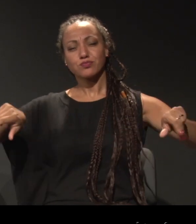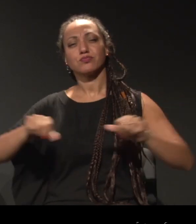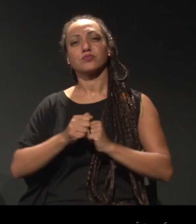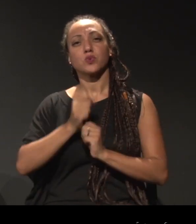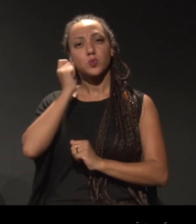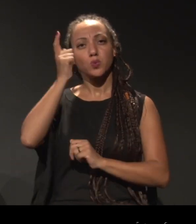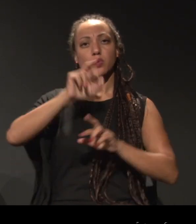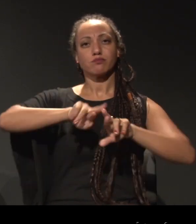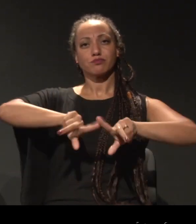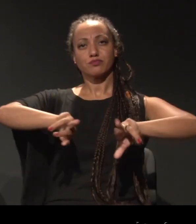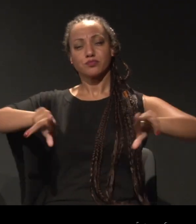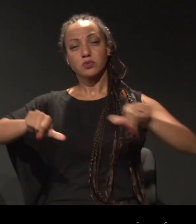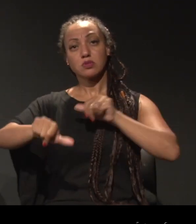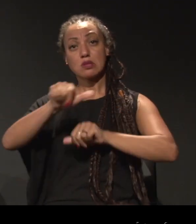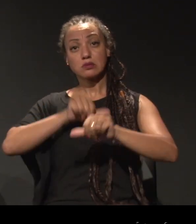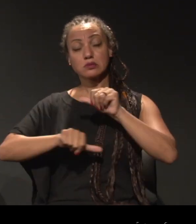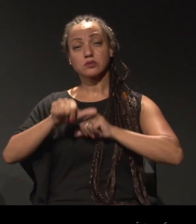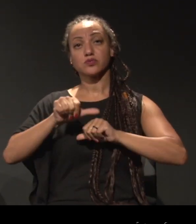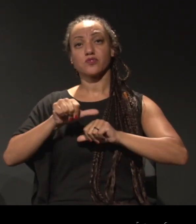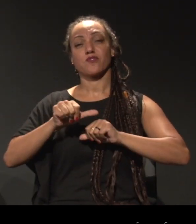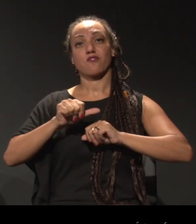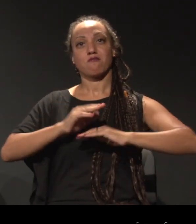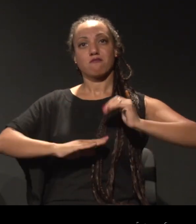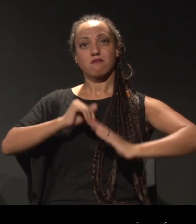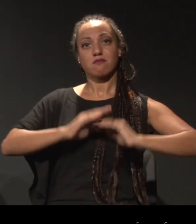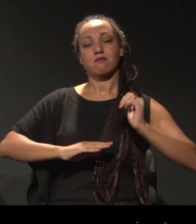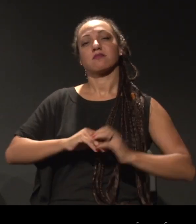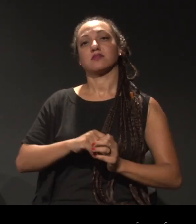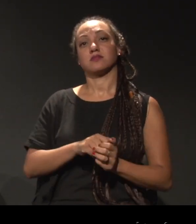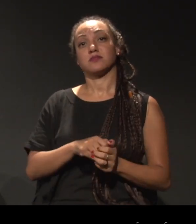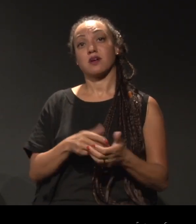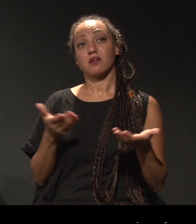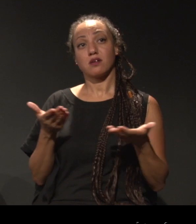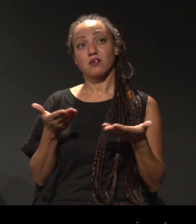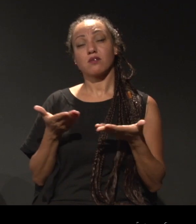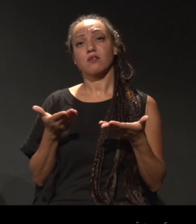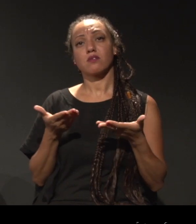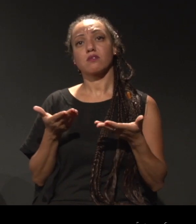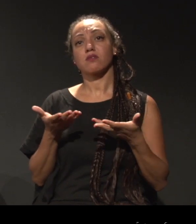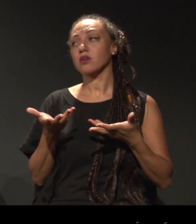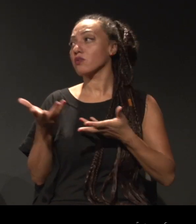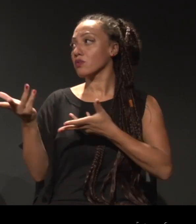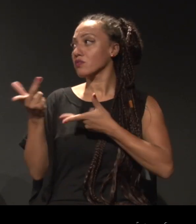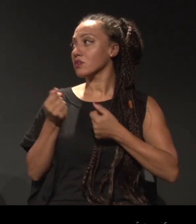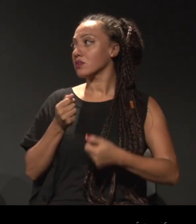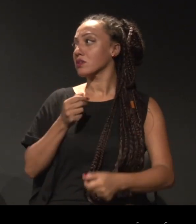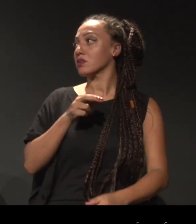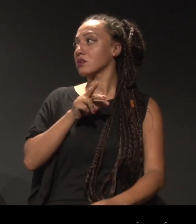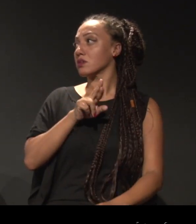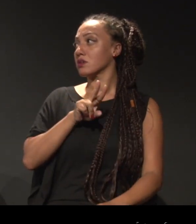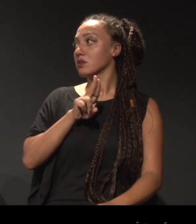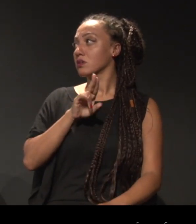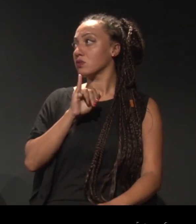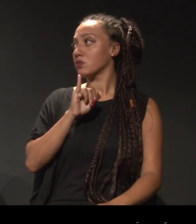em gesto? E, para a gente começar a falar sobre isso essa noite, eu queria chamar o Rui Moreira. Por favor, Rui, vim para cá.